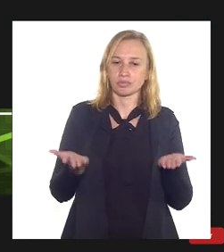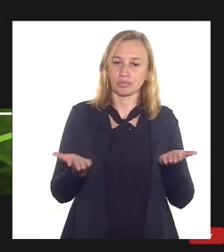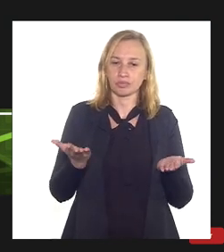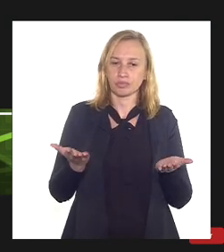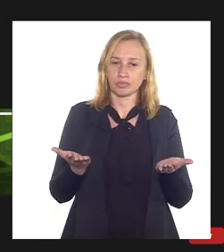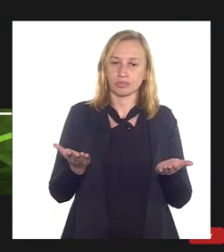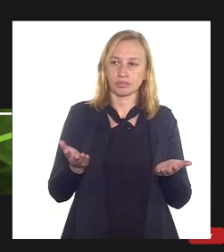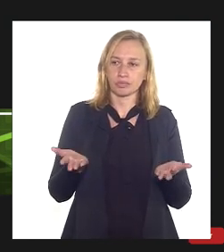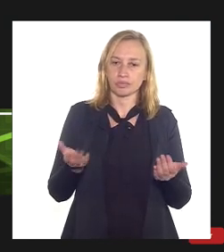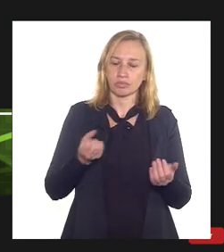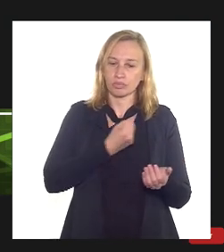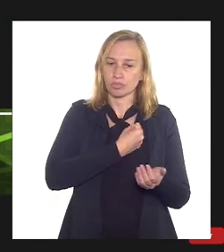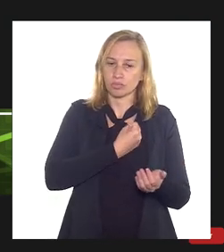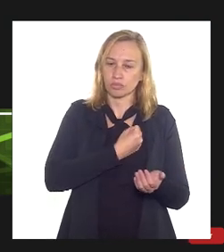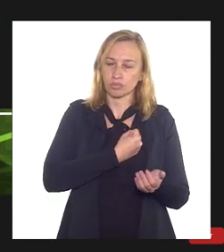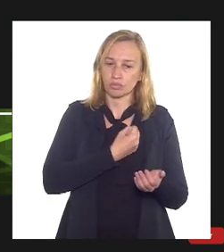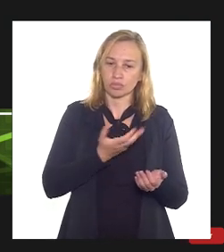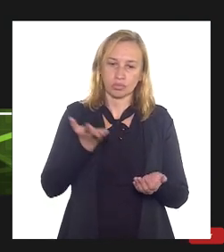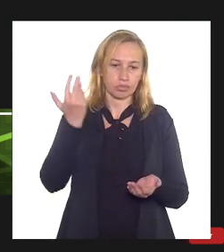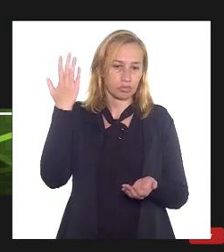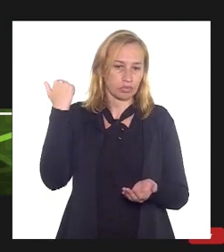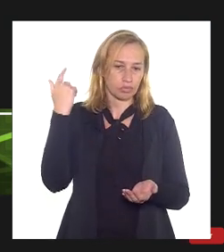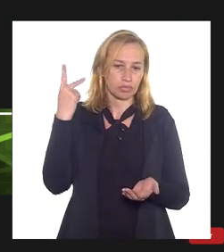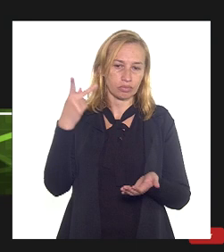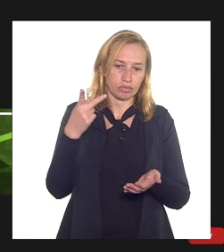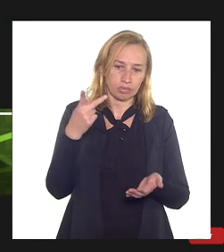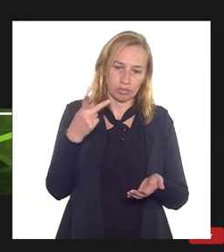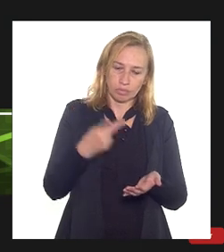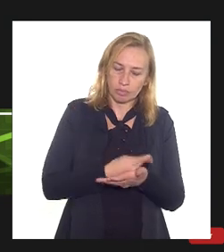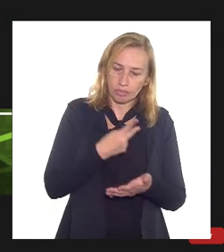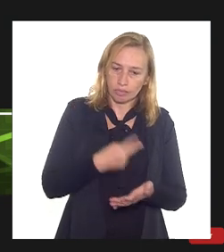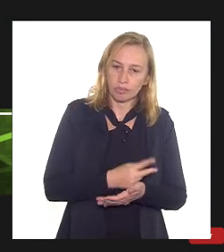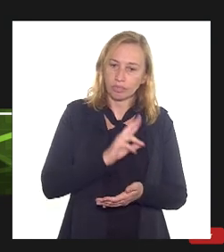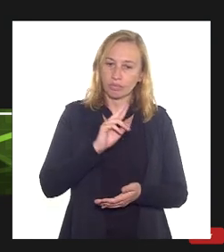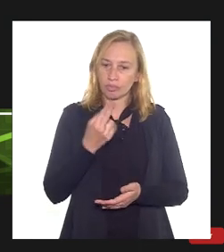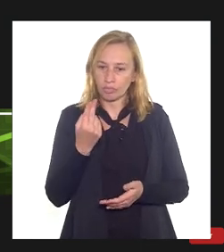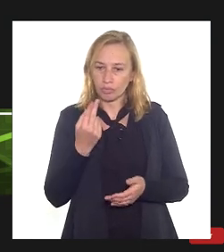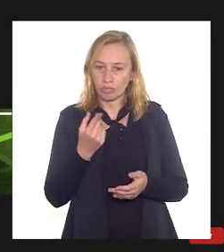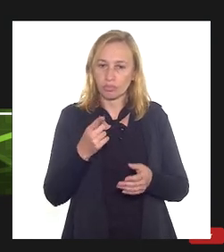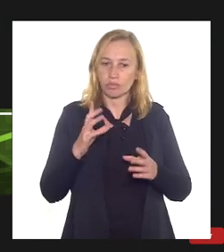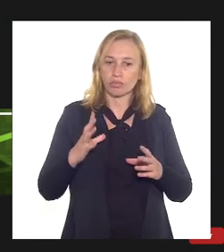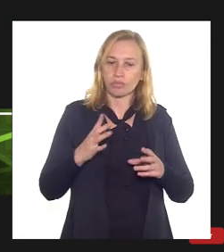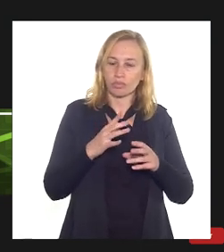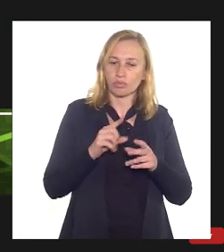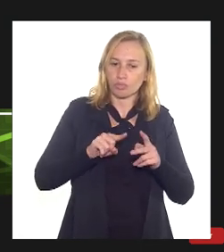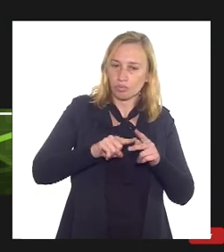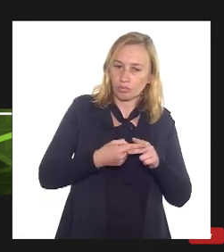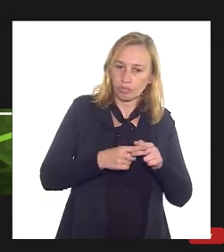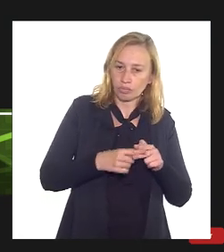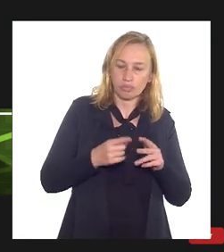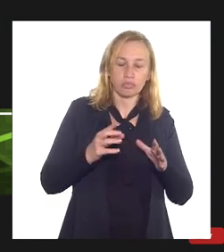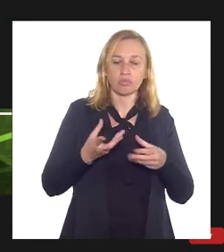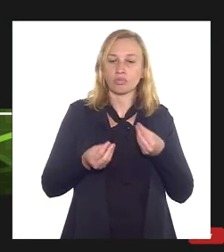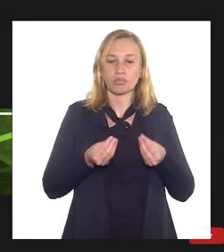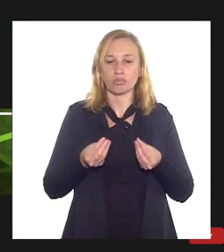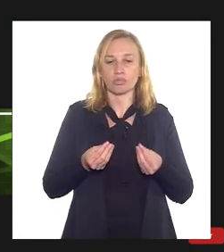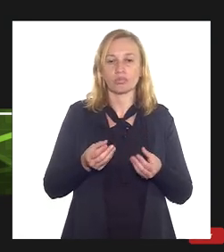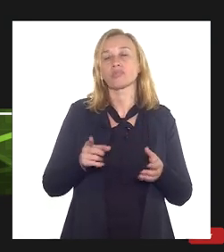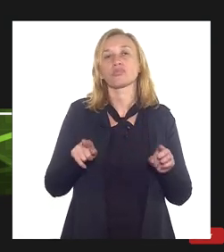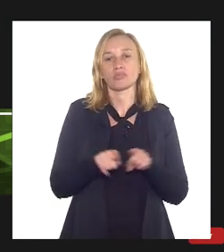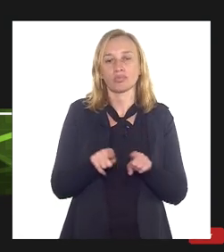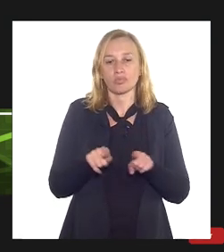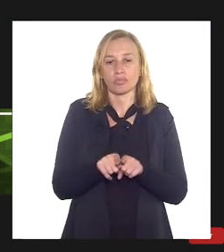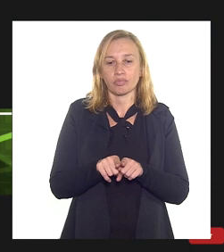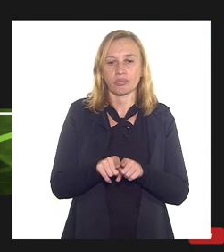incorretos ou foram atualizados e recalculados. Além disso, nesta